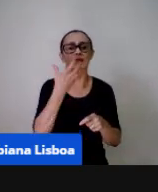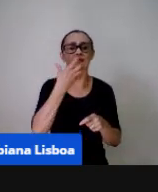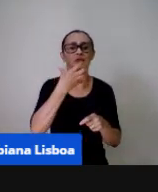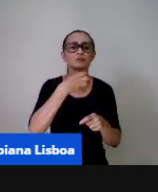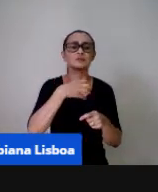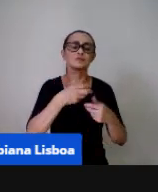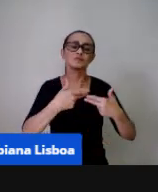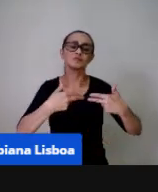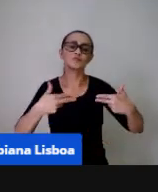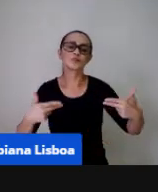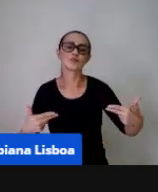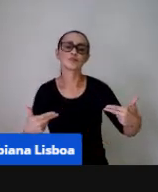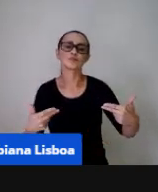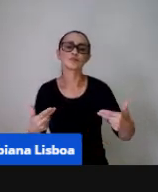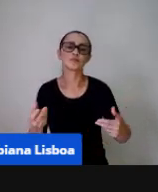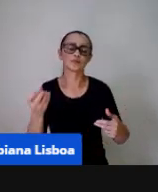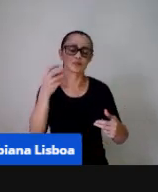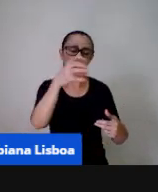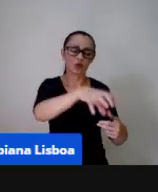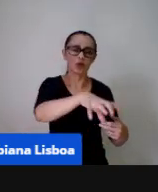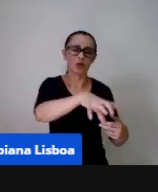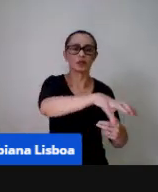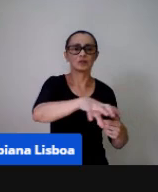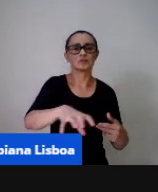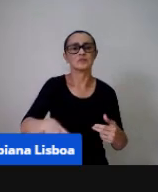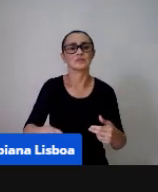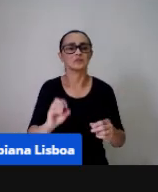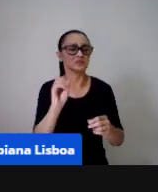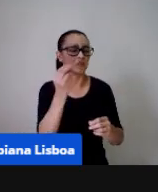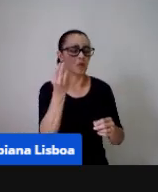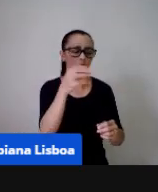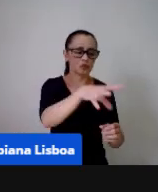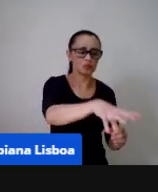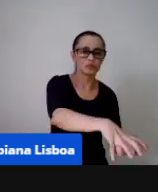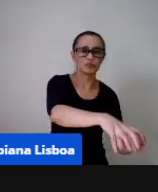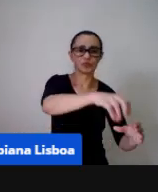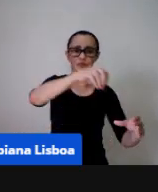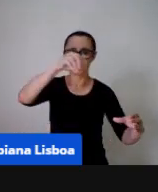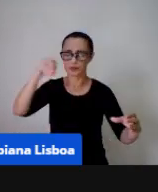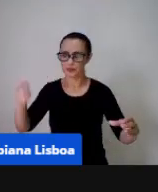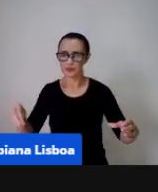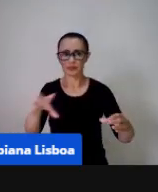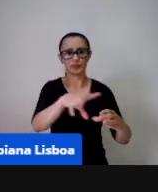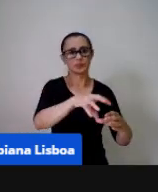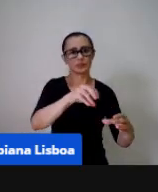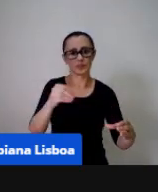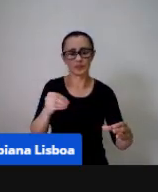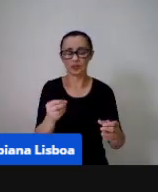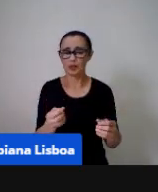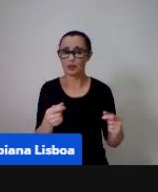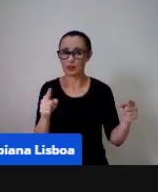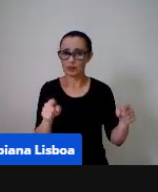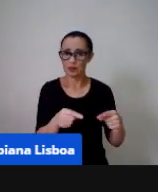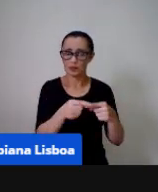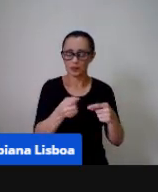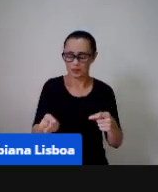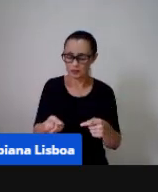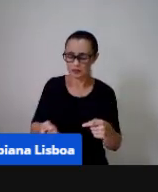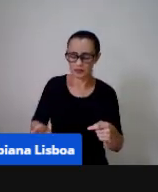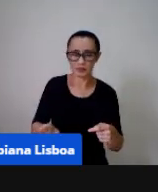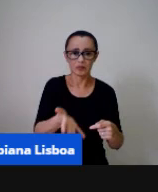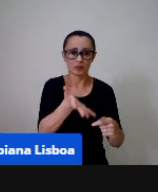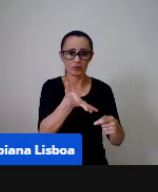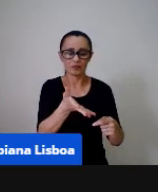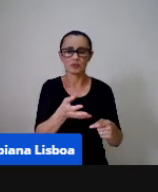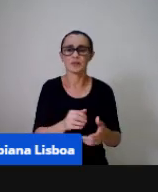as frutas conforme sai o dado ou retira as frutas também conforme o número que sai do dado ok também é um jogo que